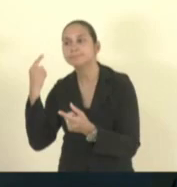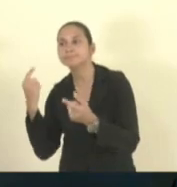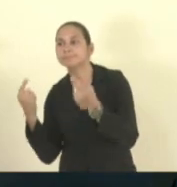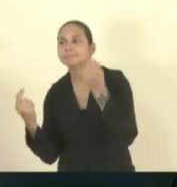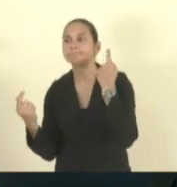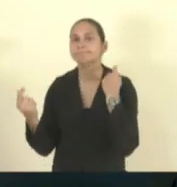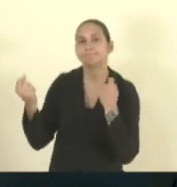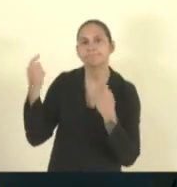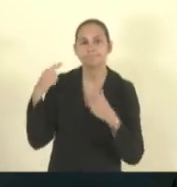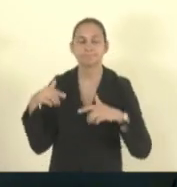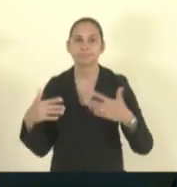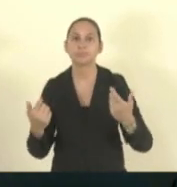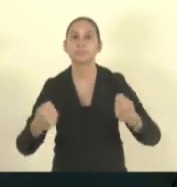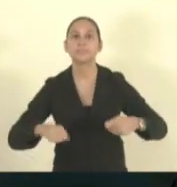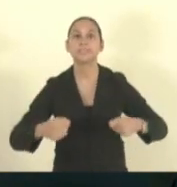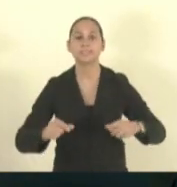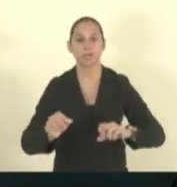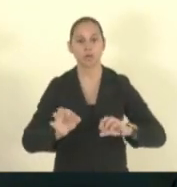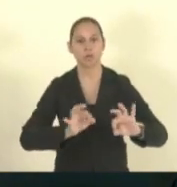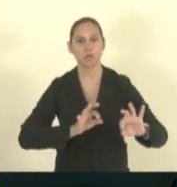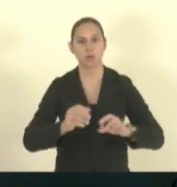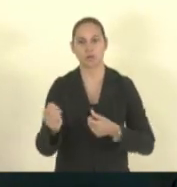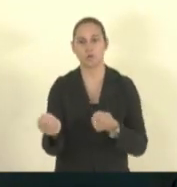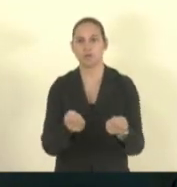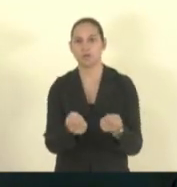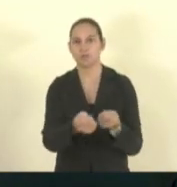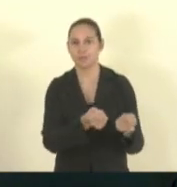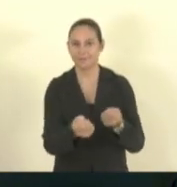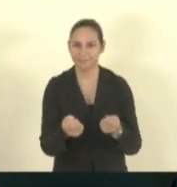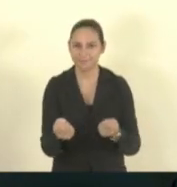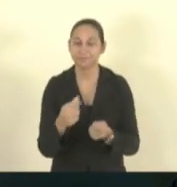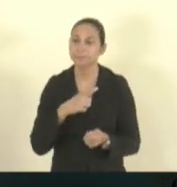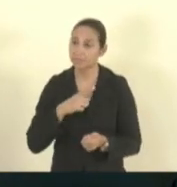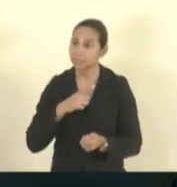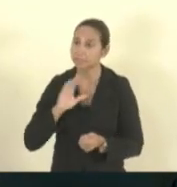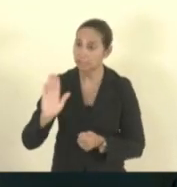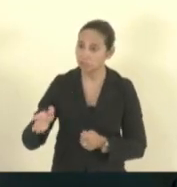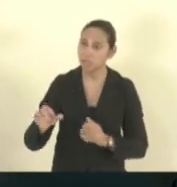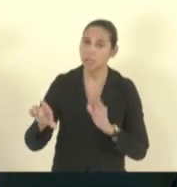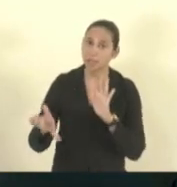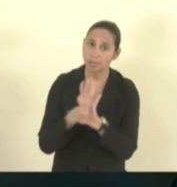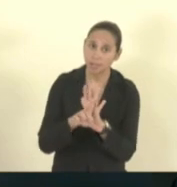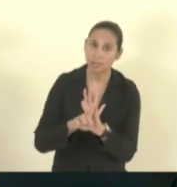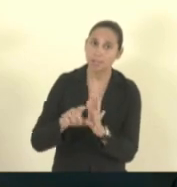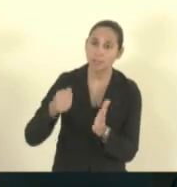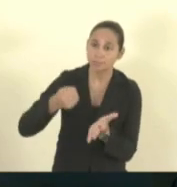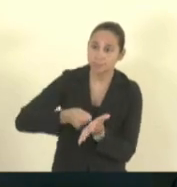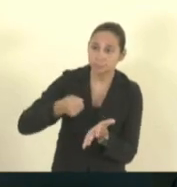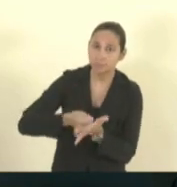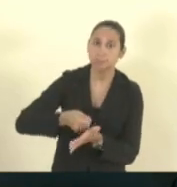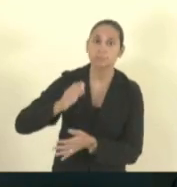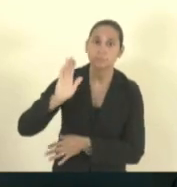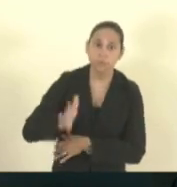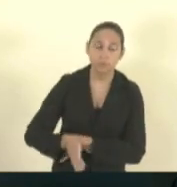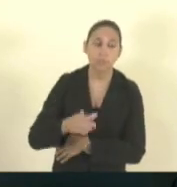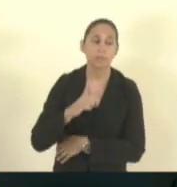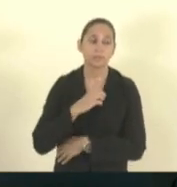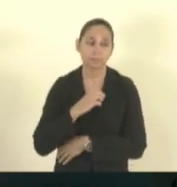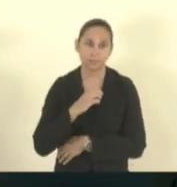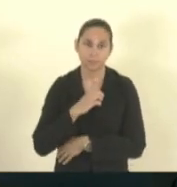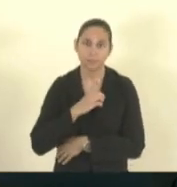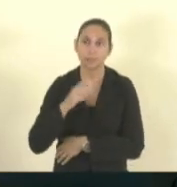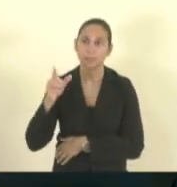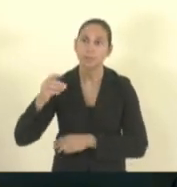controle claro para chegar lá já tem legislação para punição esse tipo de questões existe a gente até